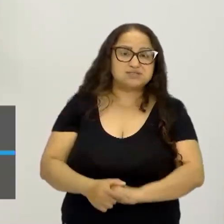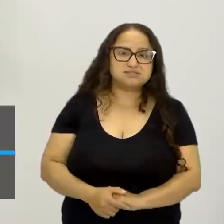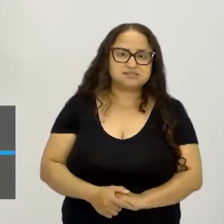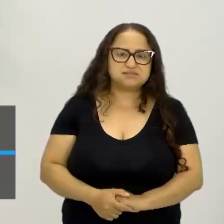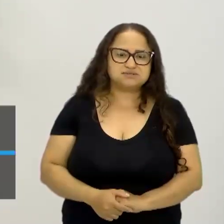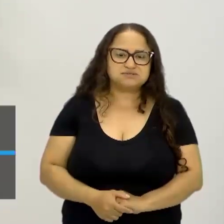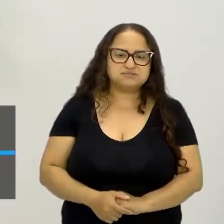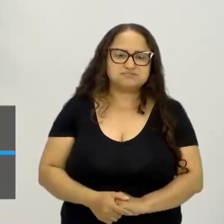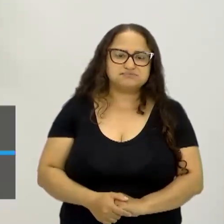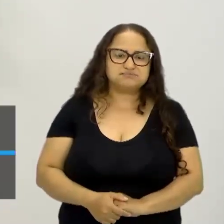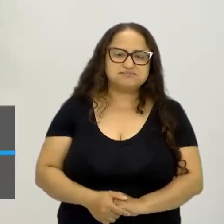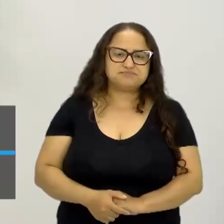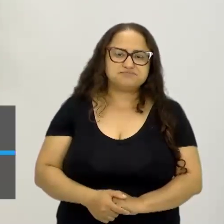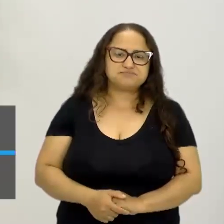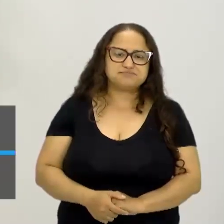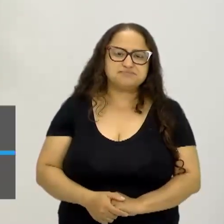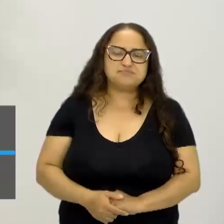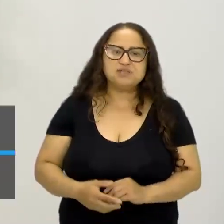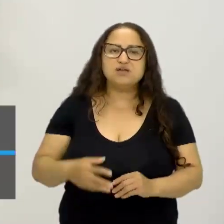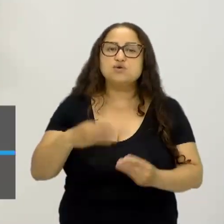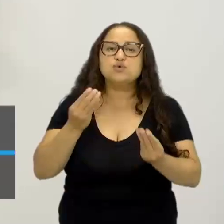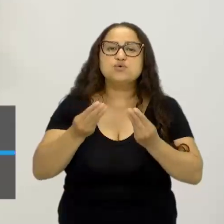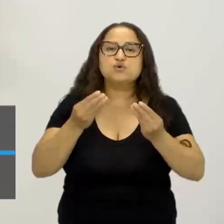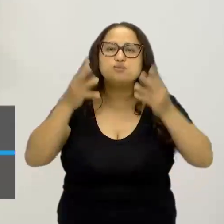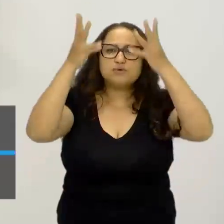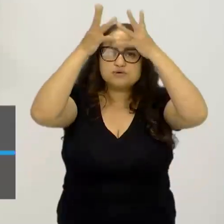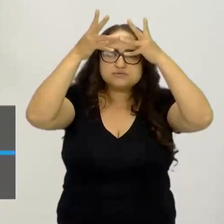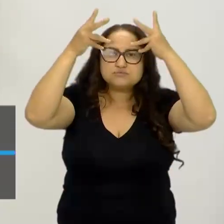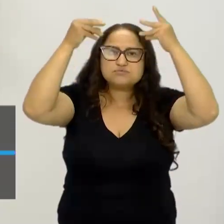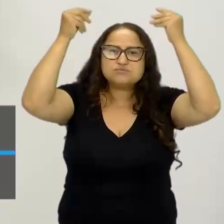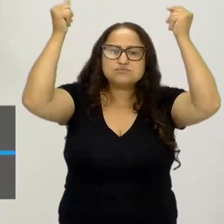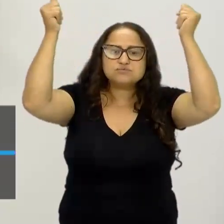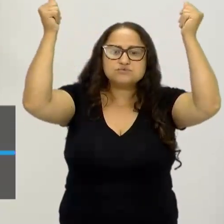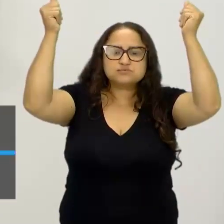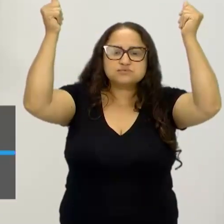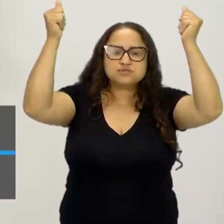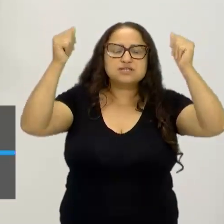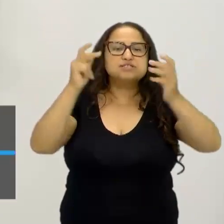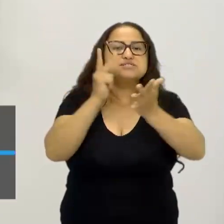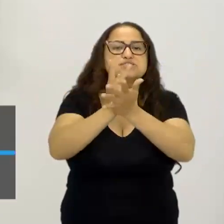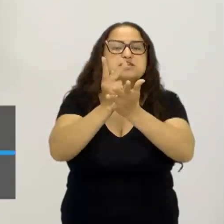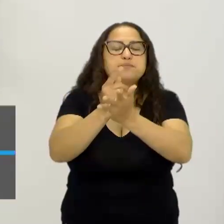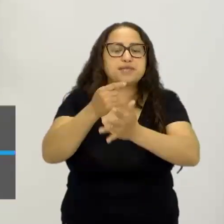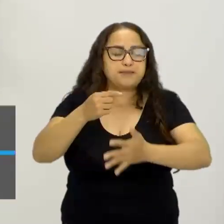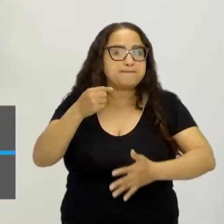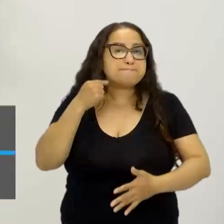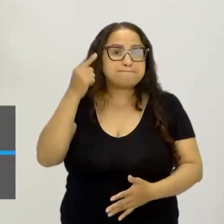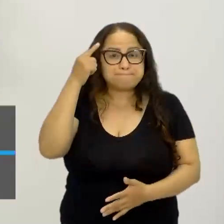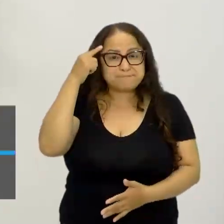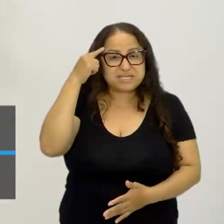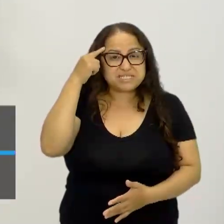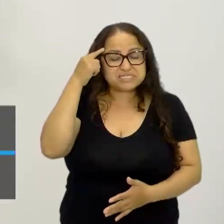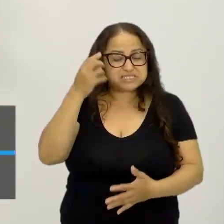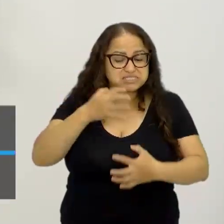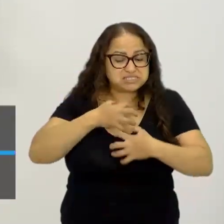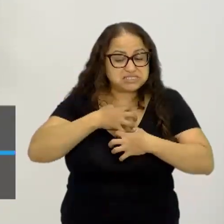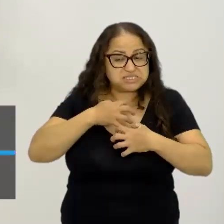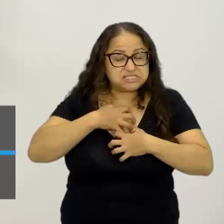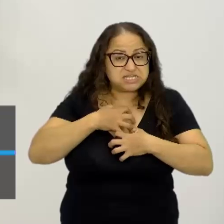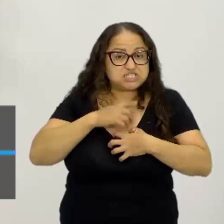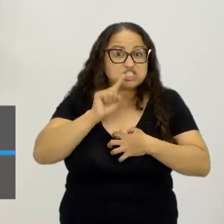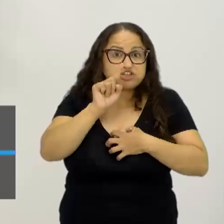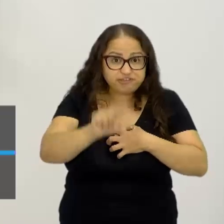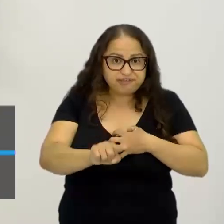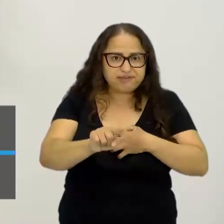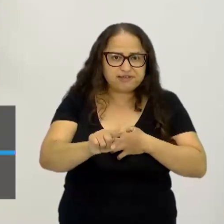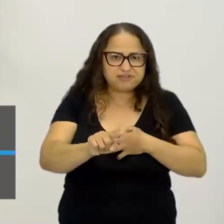subjetividade, aquilo que as pessoas pensam, sentem e são, de fato, na sua